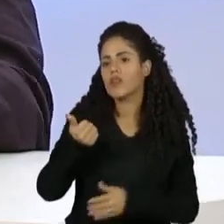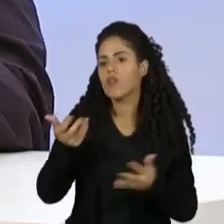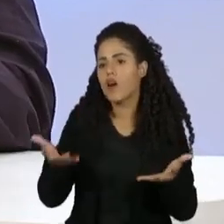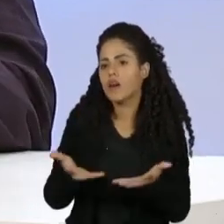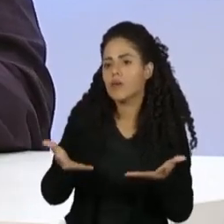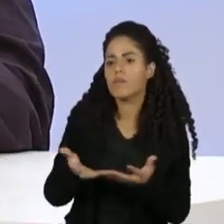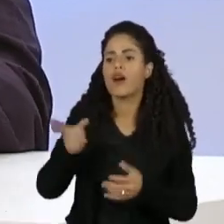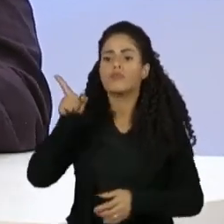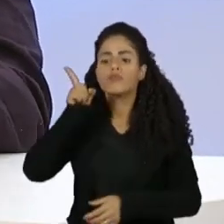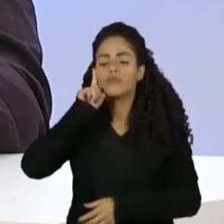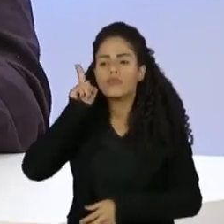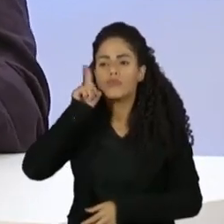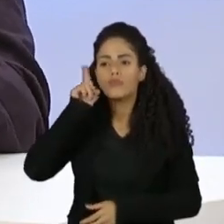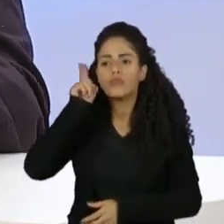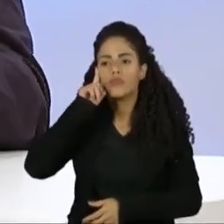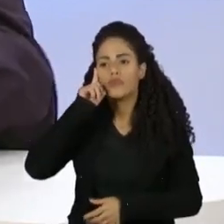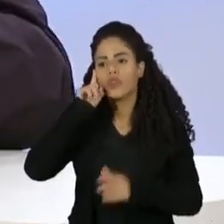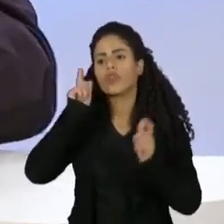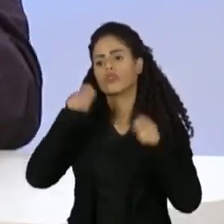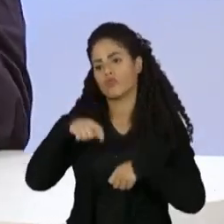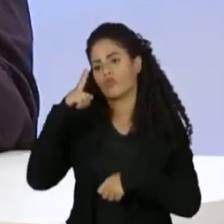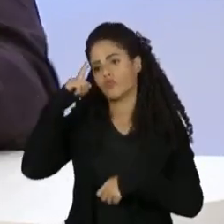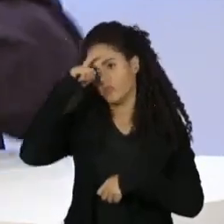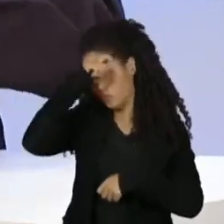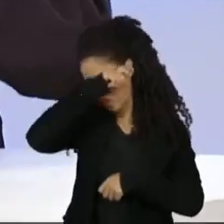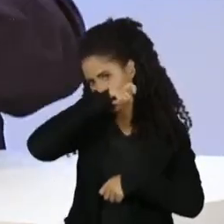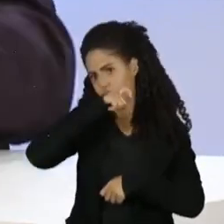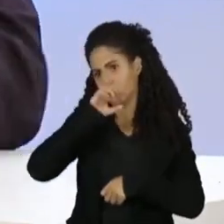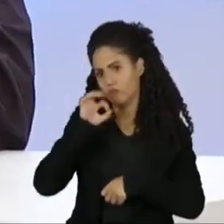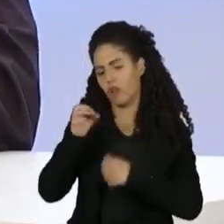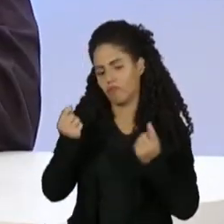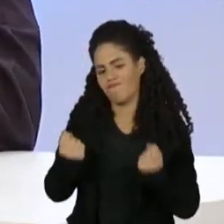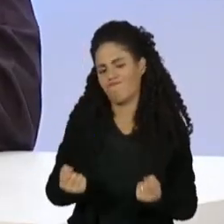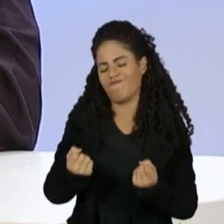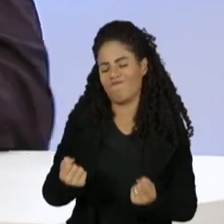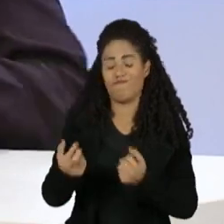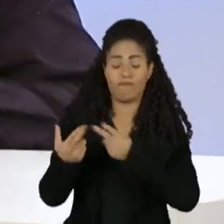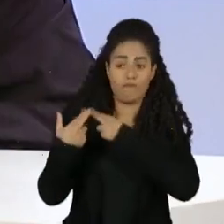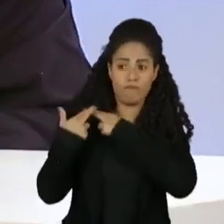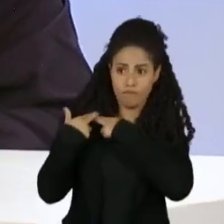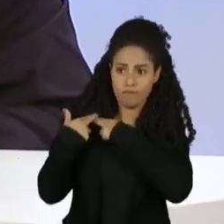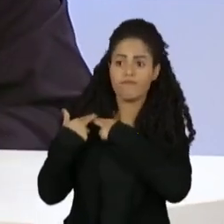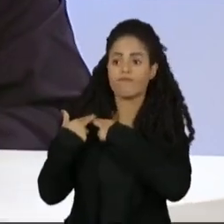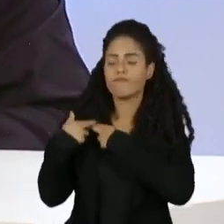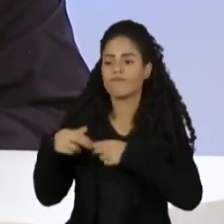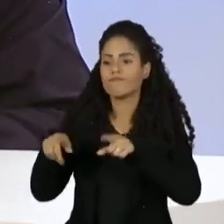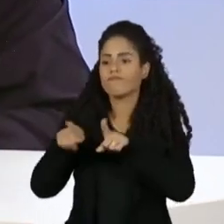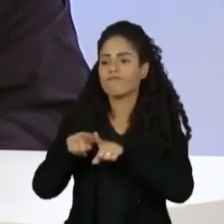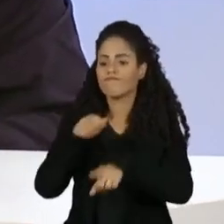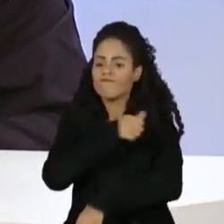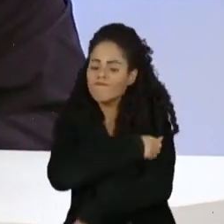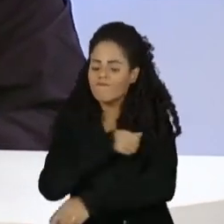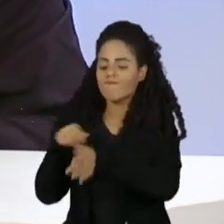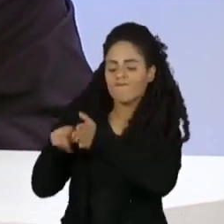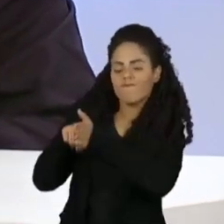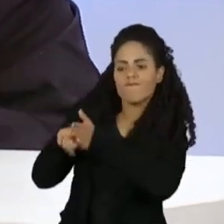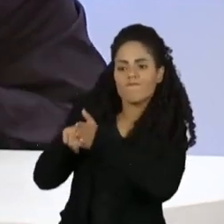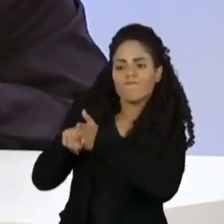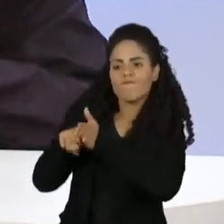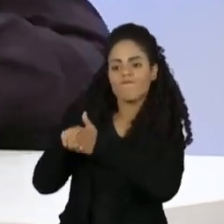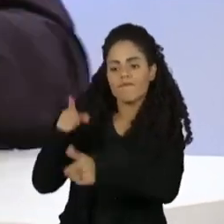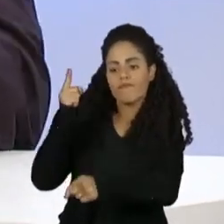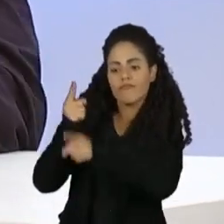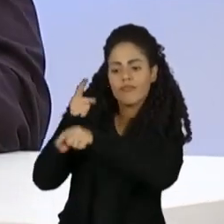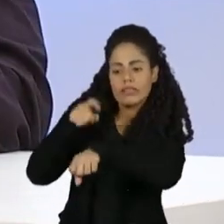dentro da sua rotina, que já é forte, já é pesada como aluno, enfim, como pesquisador, encontrar